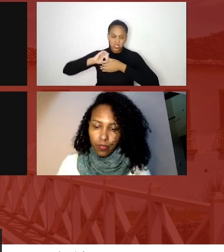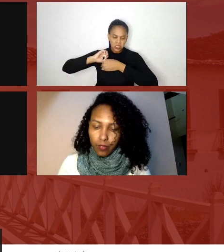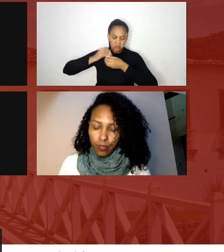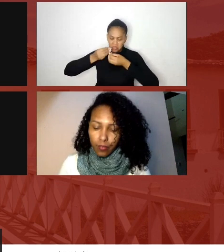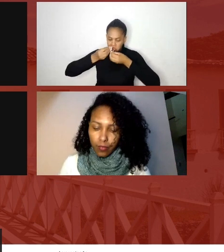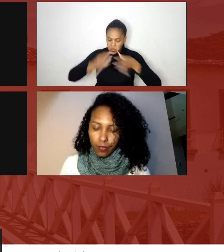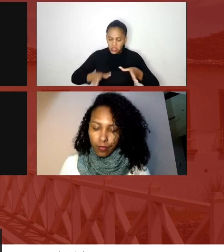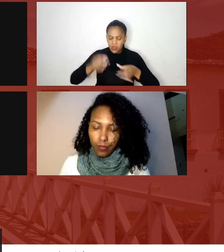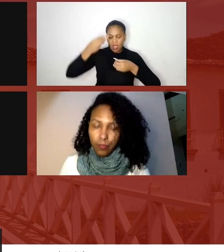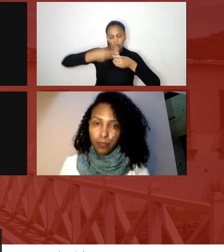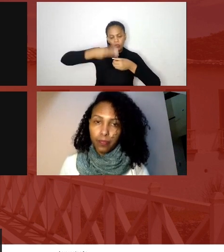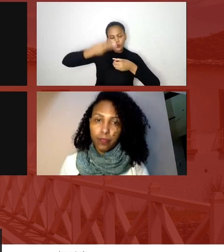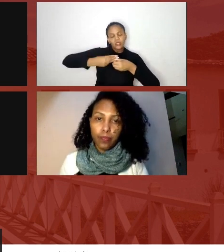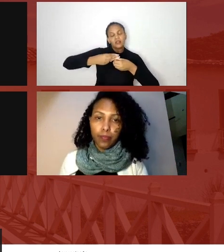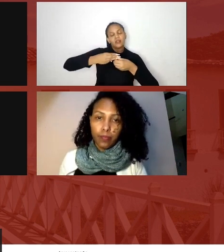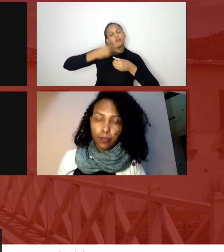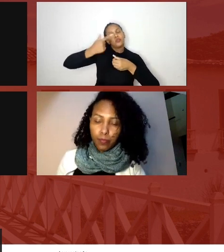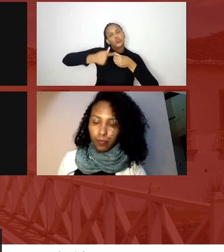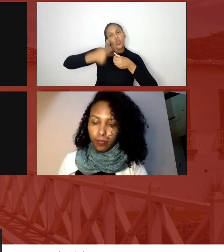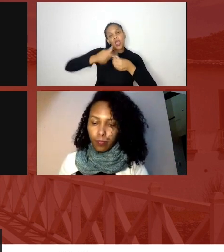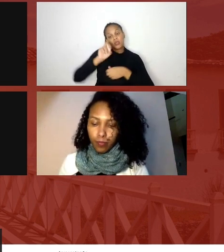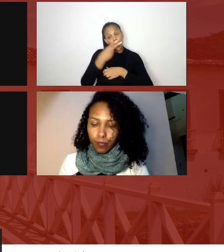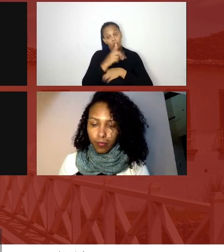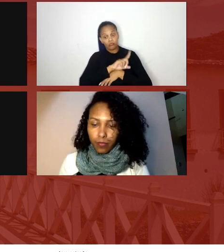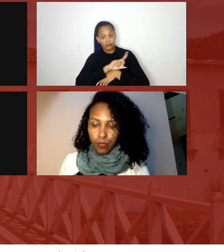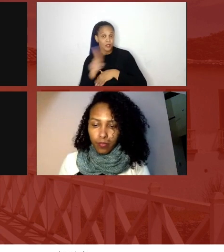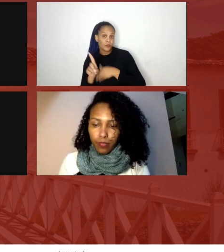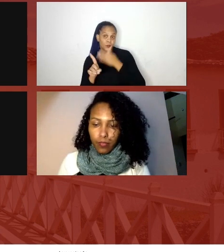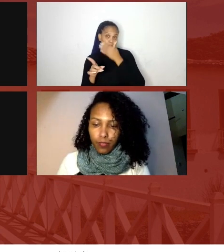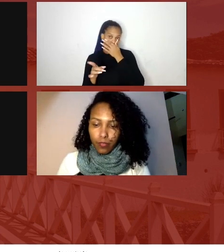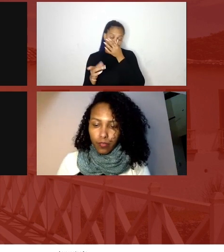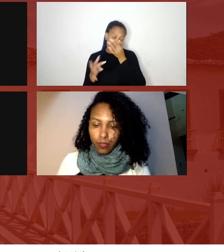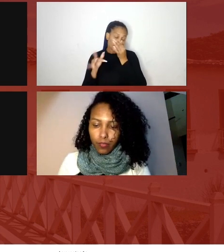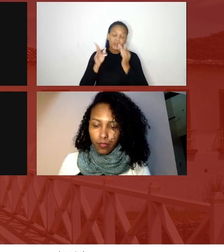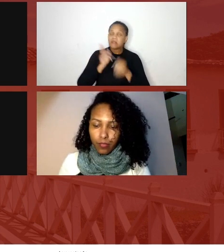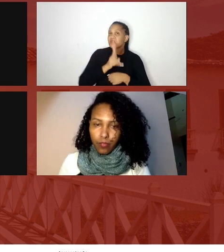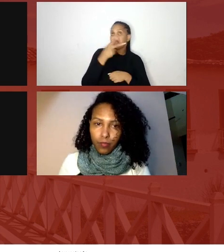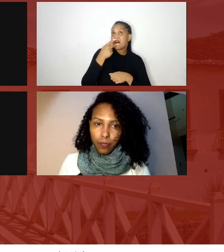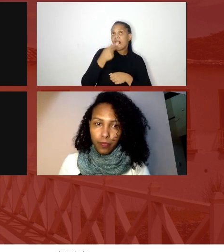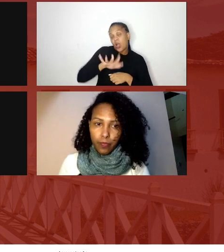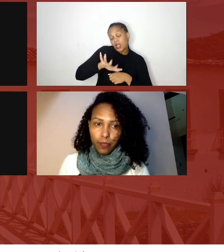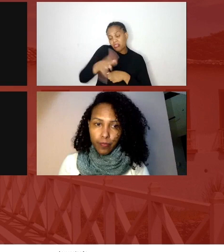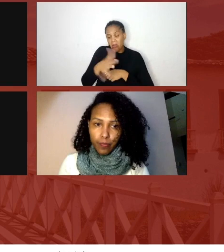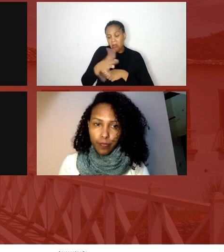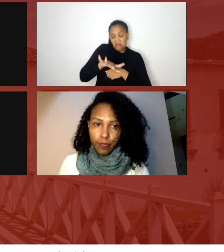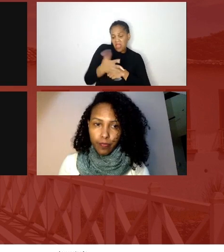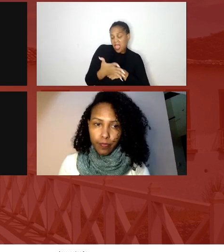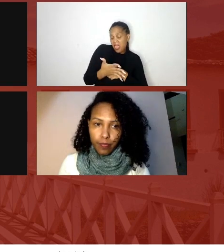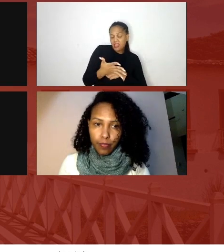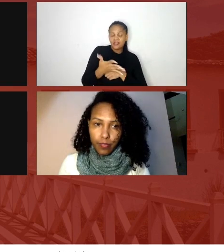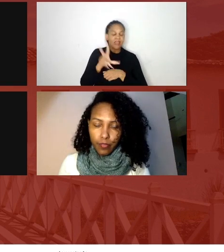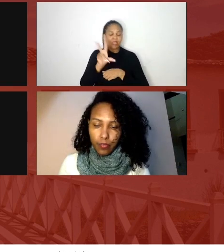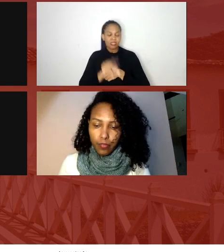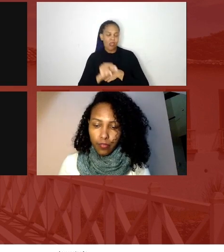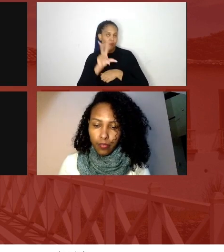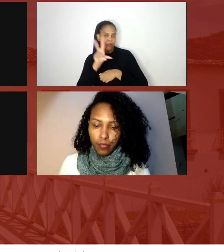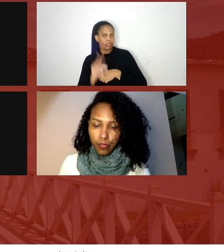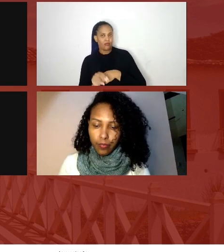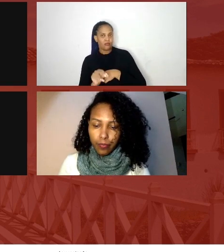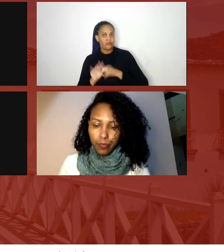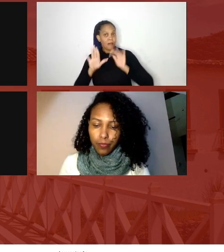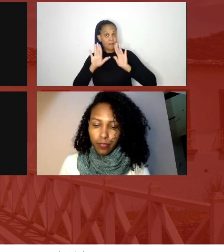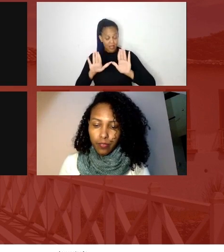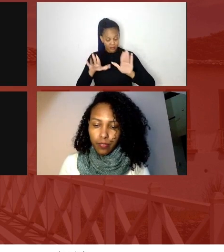não e porque sempre é revelado né talvez é mais ou menos é sim ou é não mas essa roda de